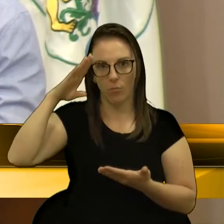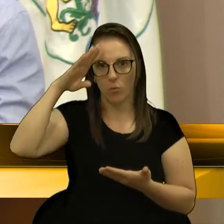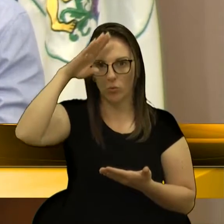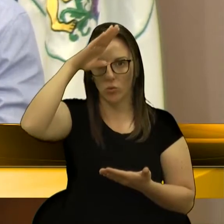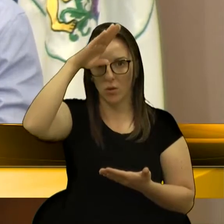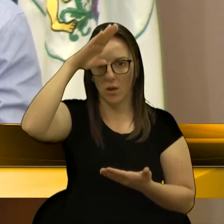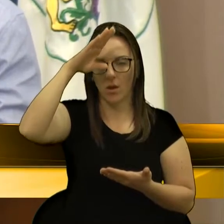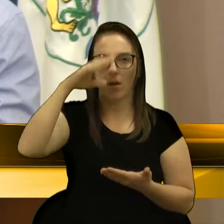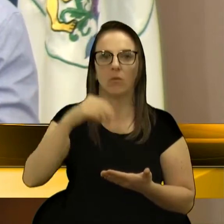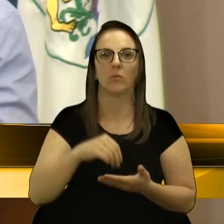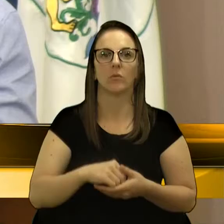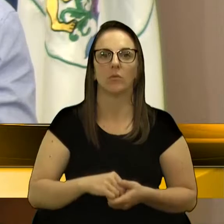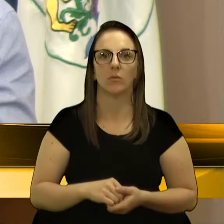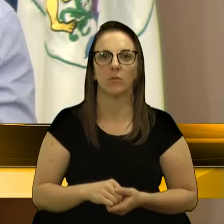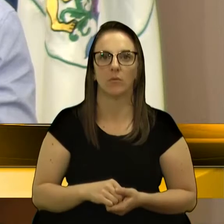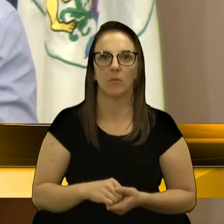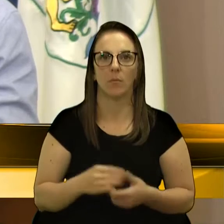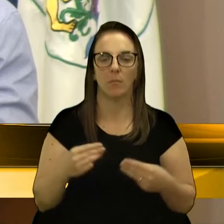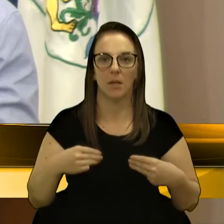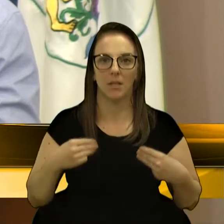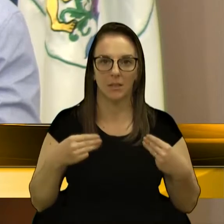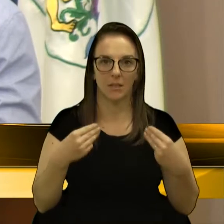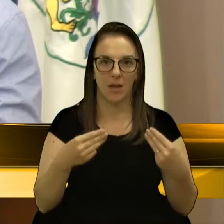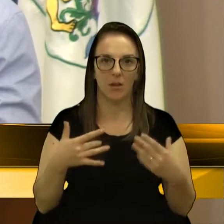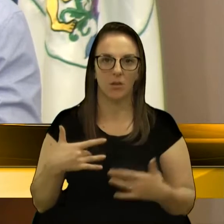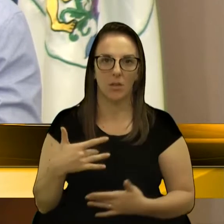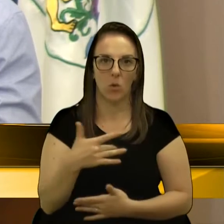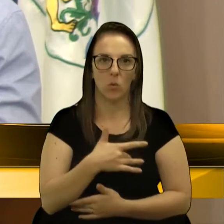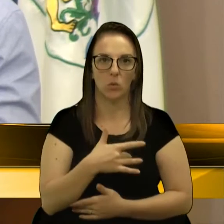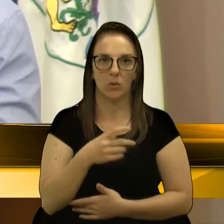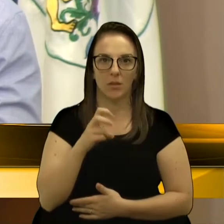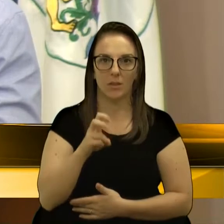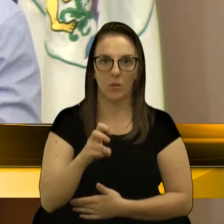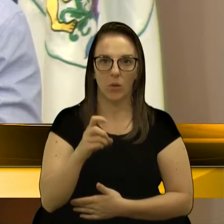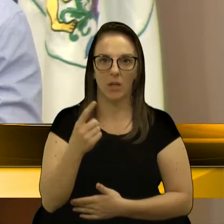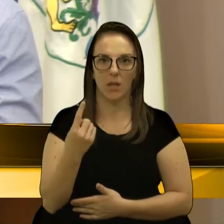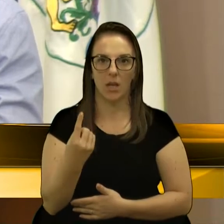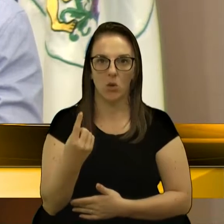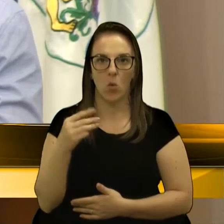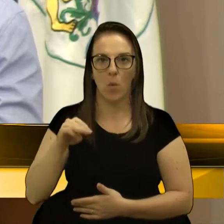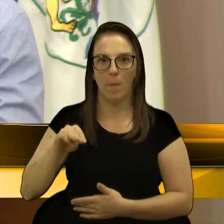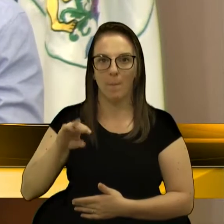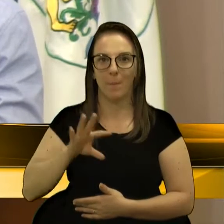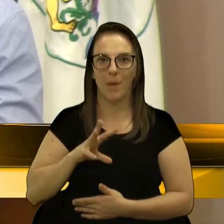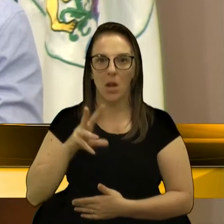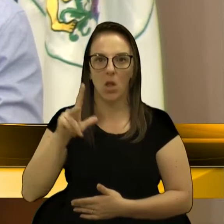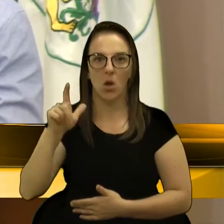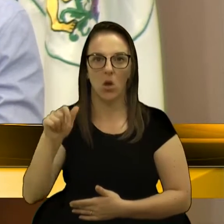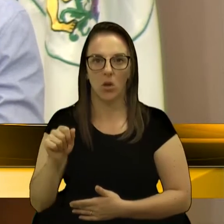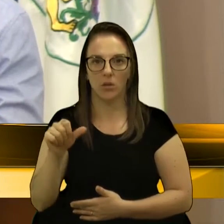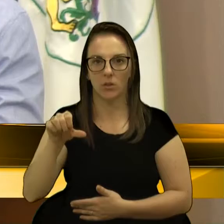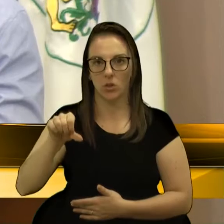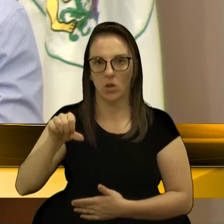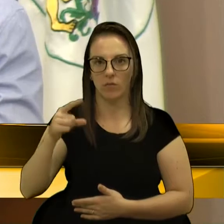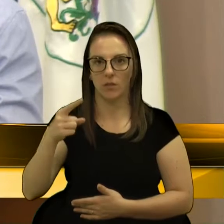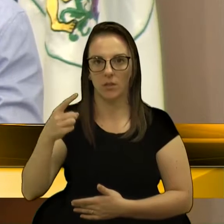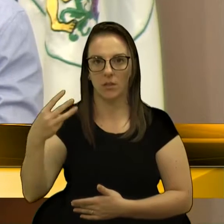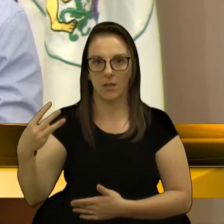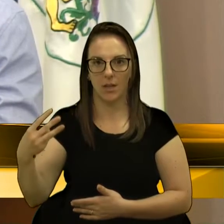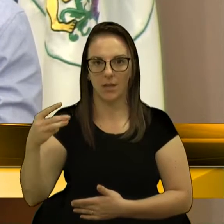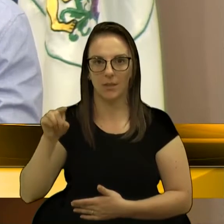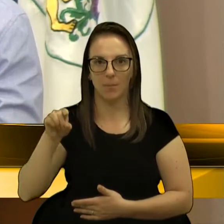através do Ministério da Saúde, um montante de 51 milhões, 913 mil,